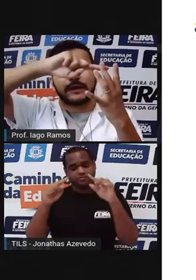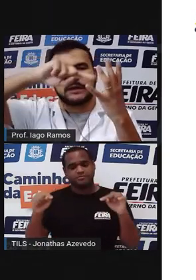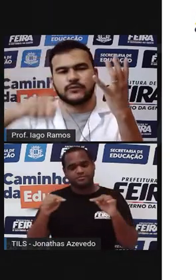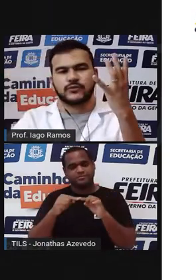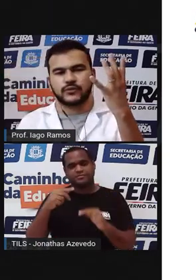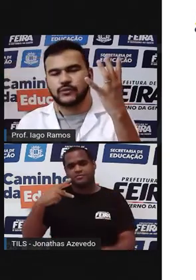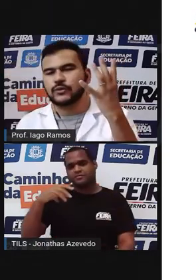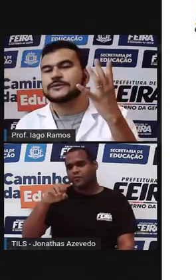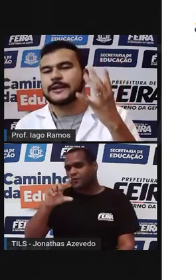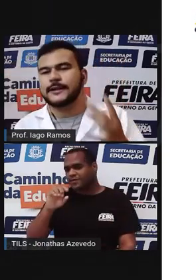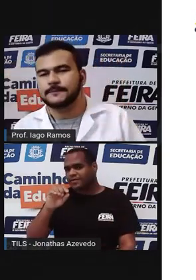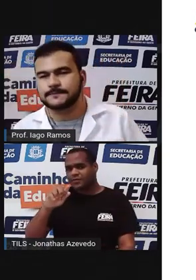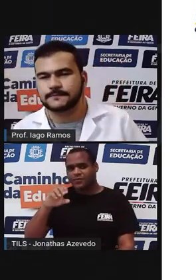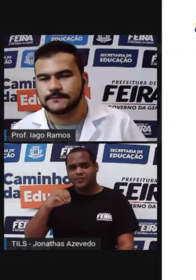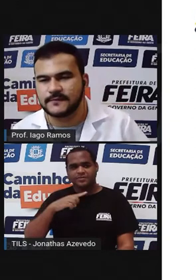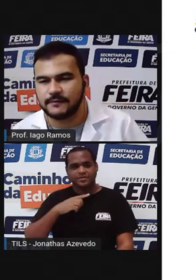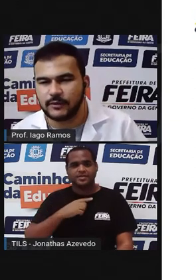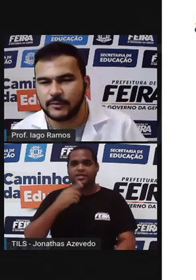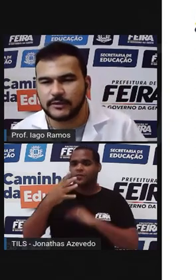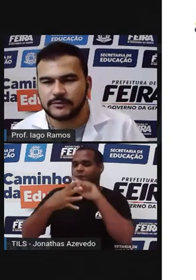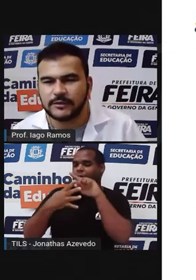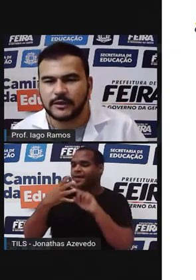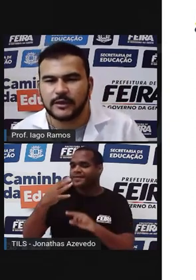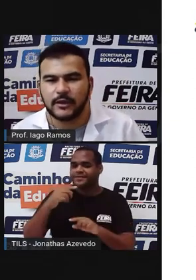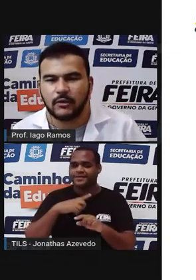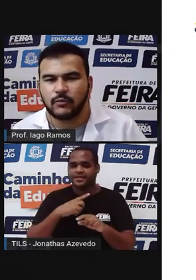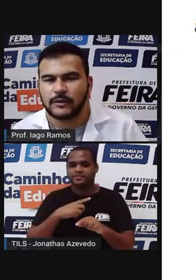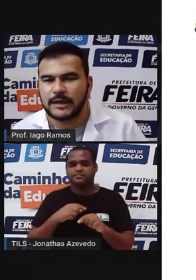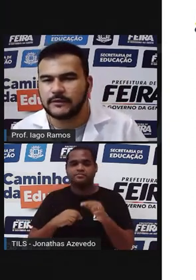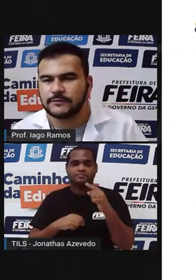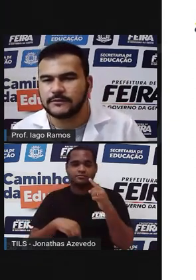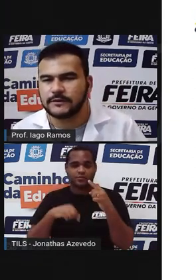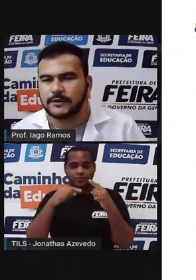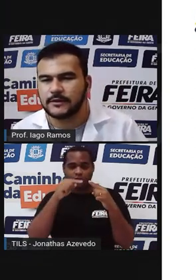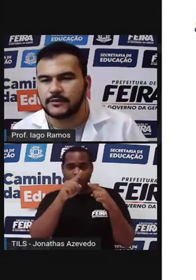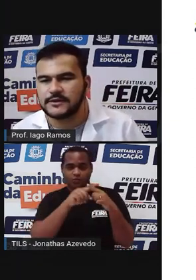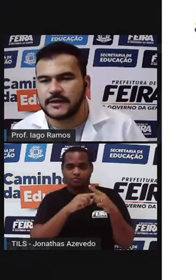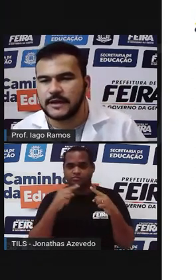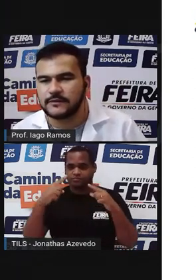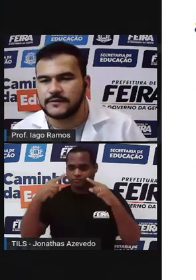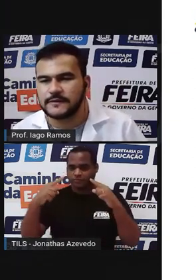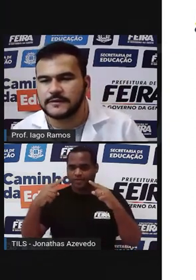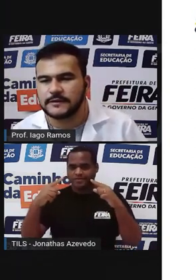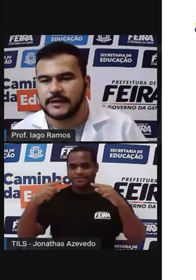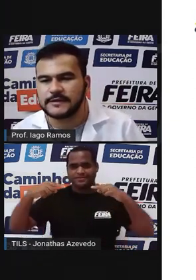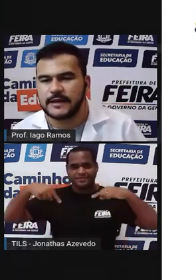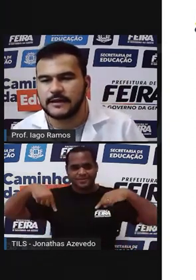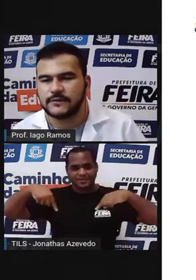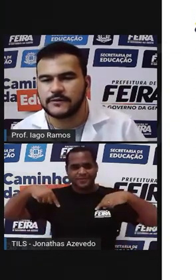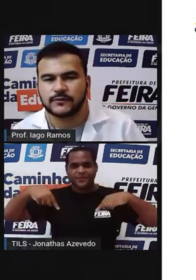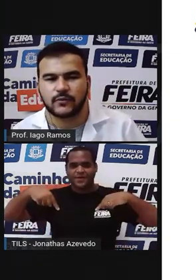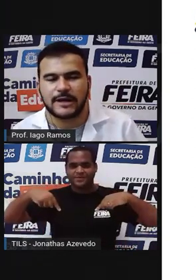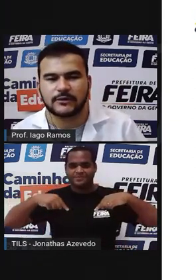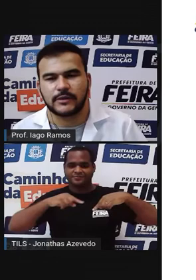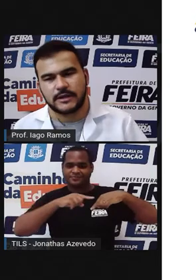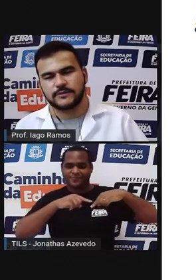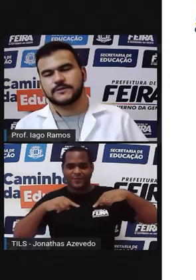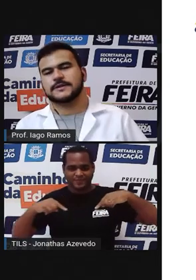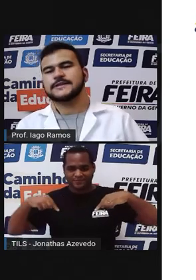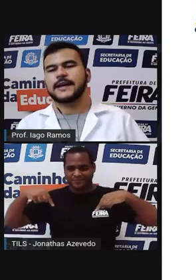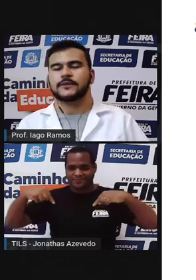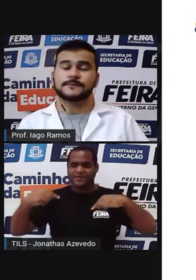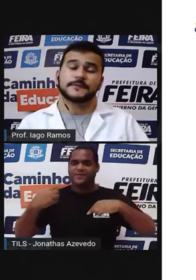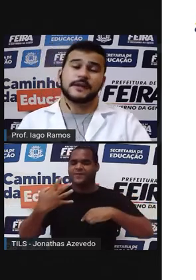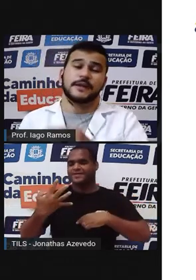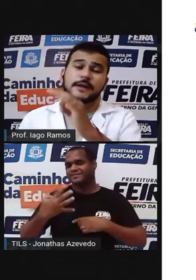quatro lados. Conta ali. Vem comigo. Um lado, dois lados, três lados, quatro lados.